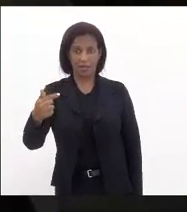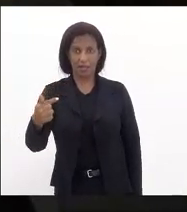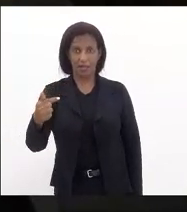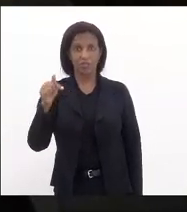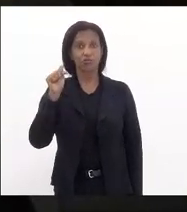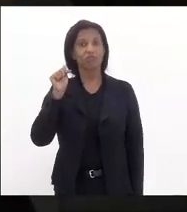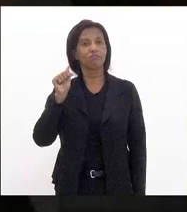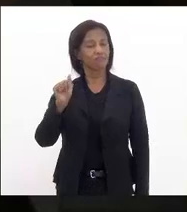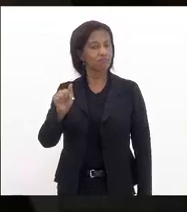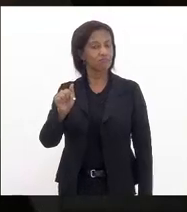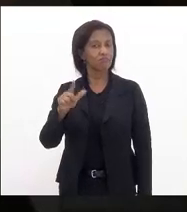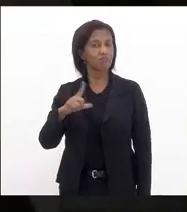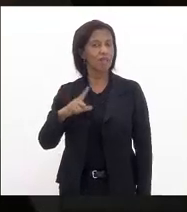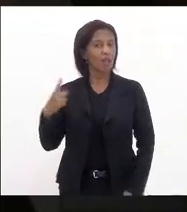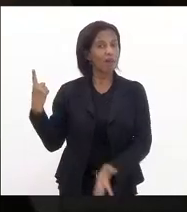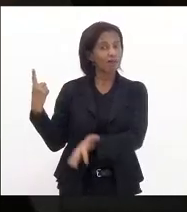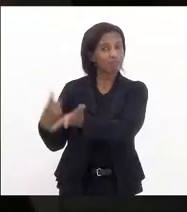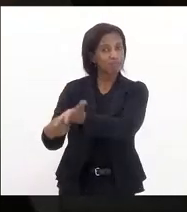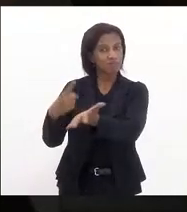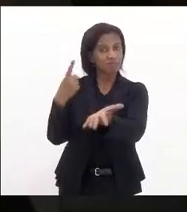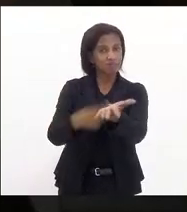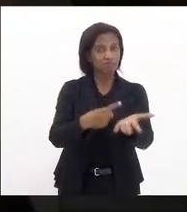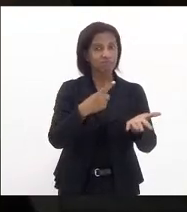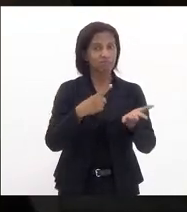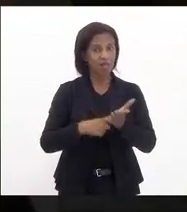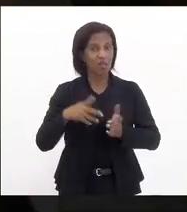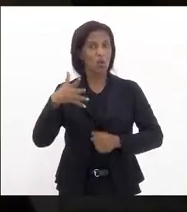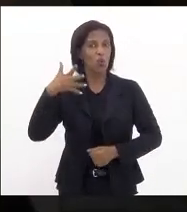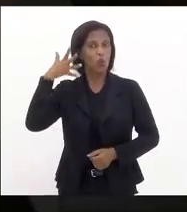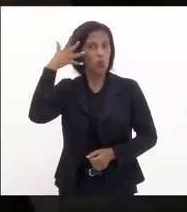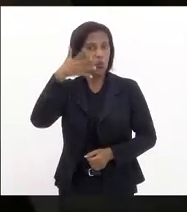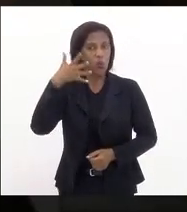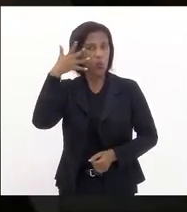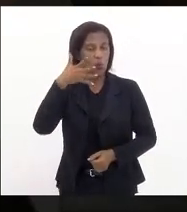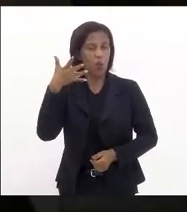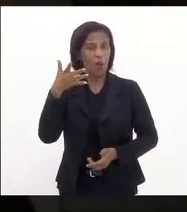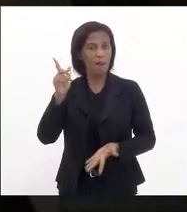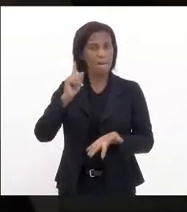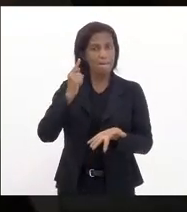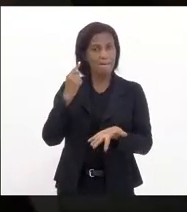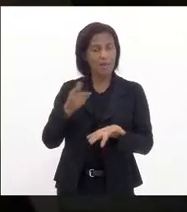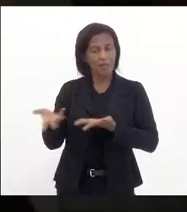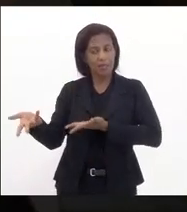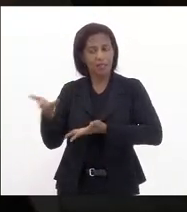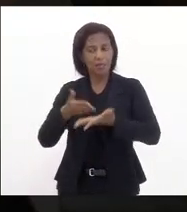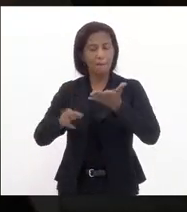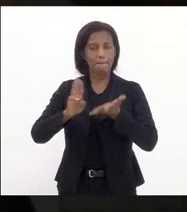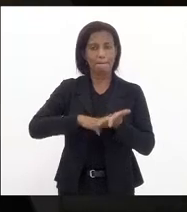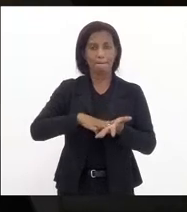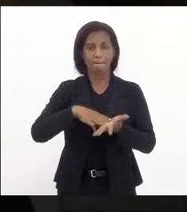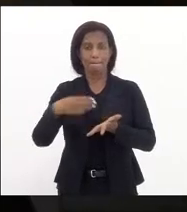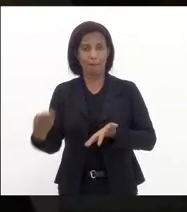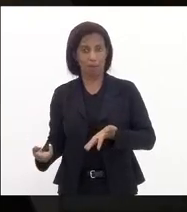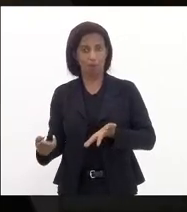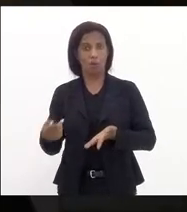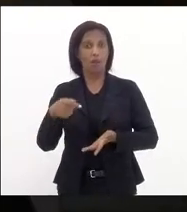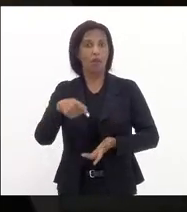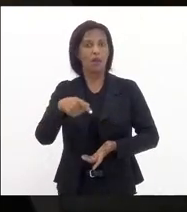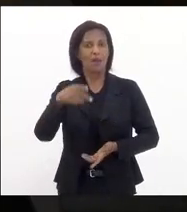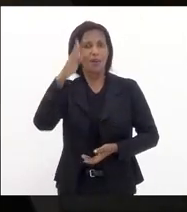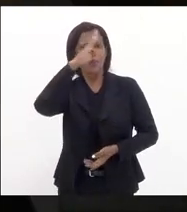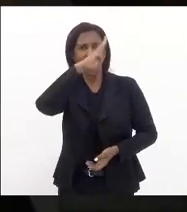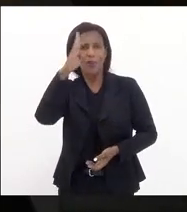por acordo por convenção estabelecida entre os países membros é o Brasil quem faz a